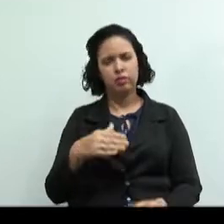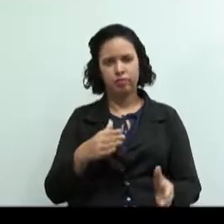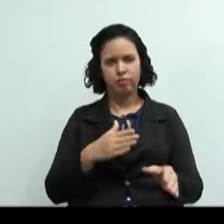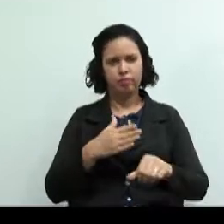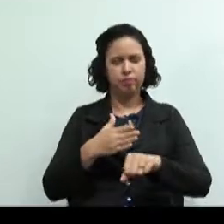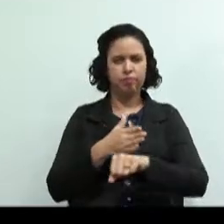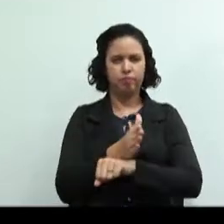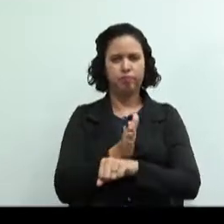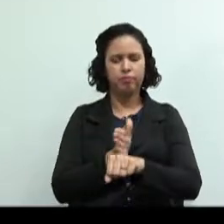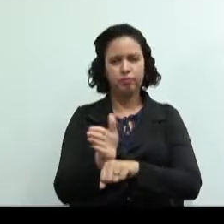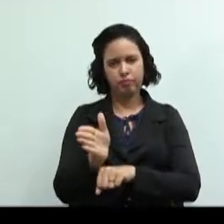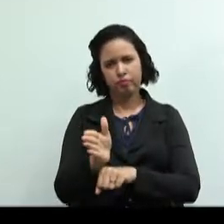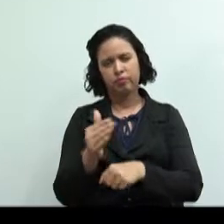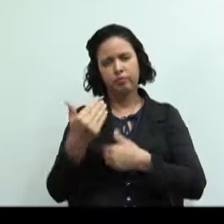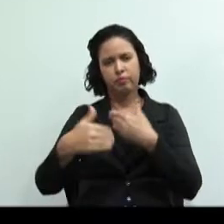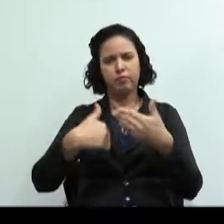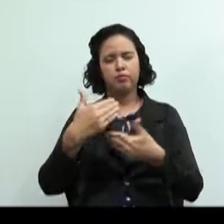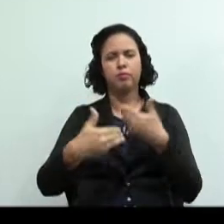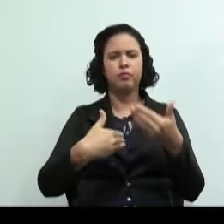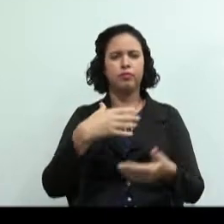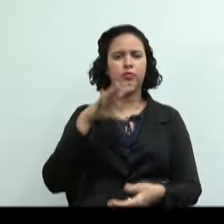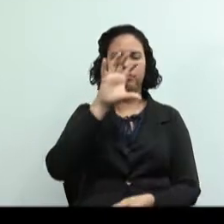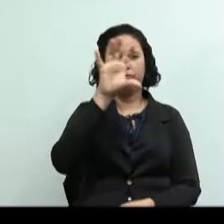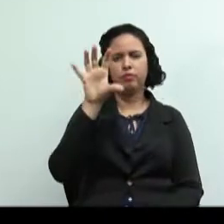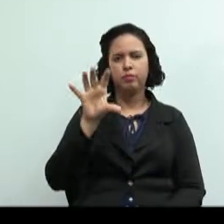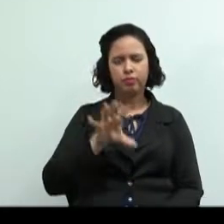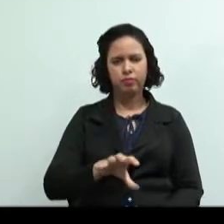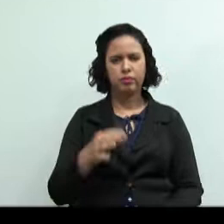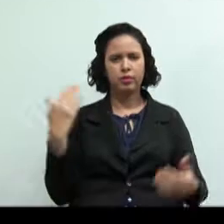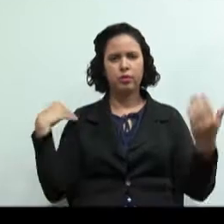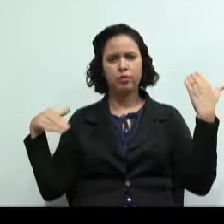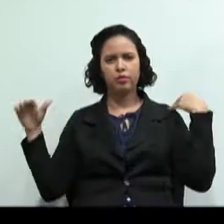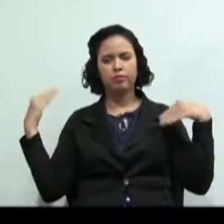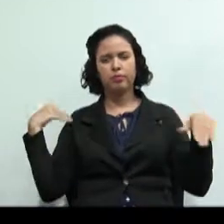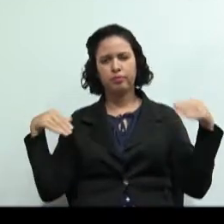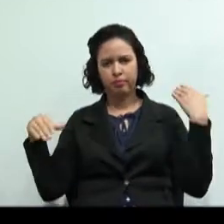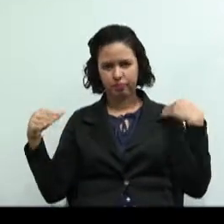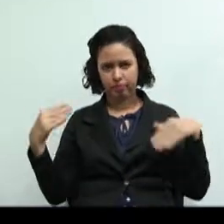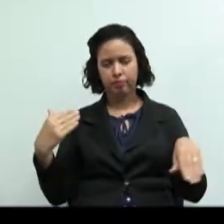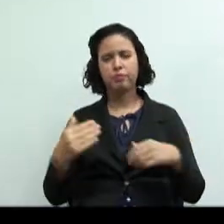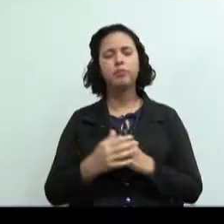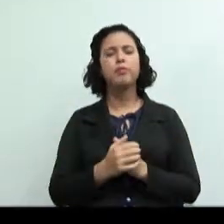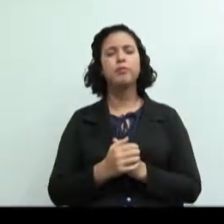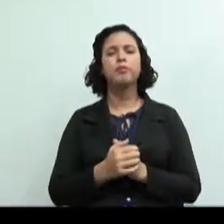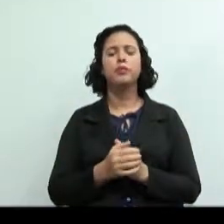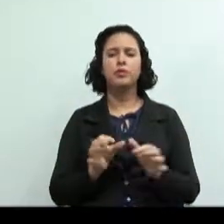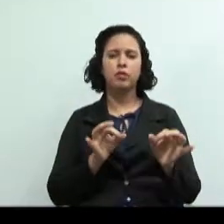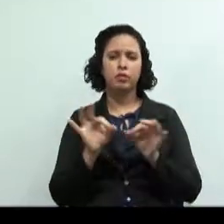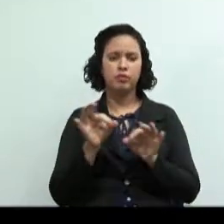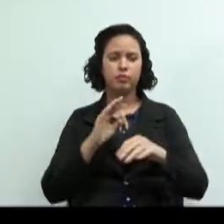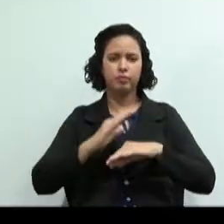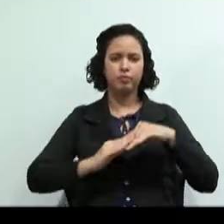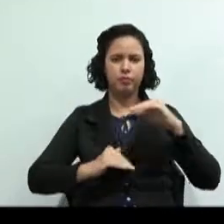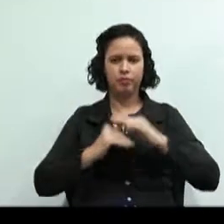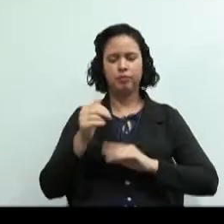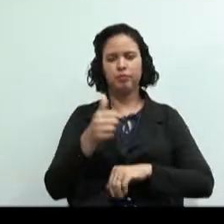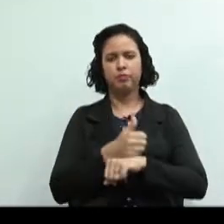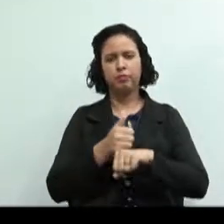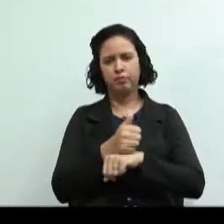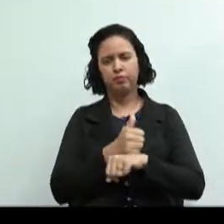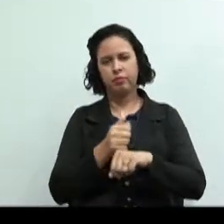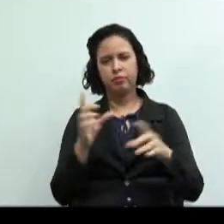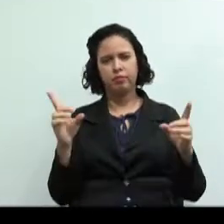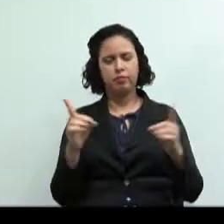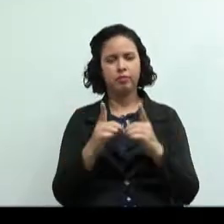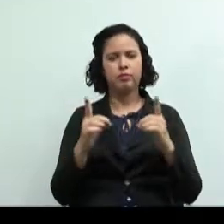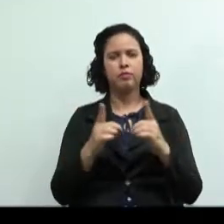regional, que nós já trabalhamos, turismo e lazer, organizada por profissionais do setor para dinamizar e